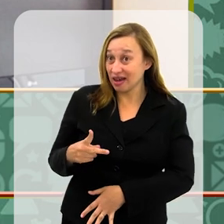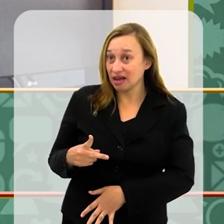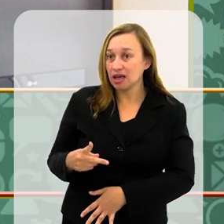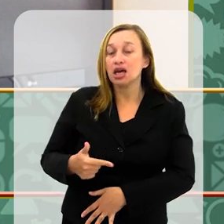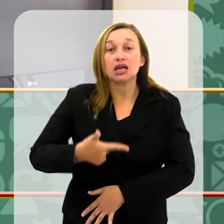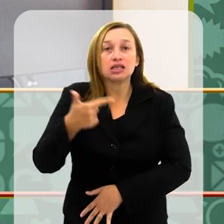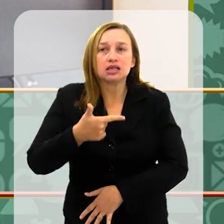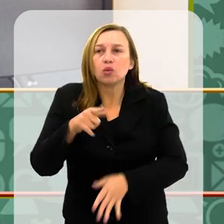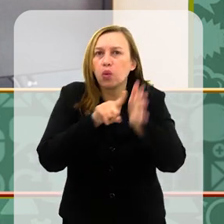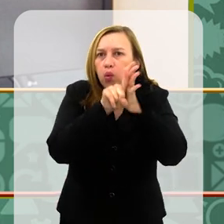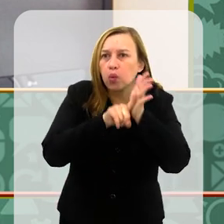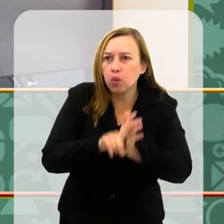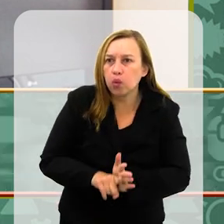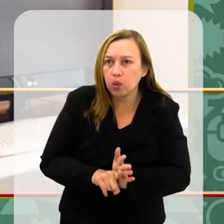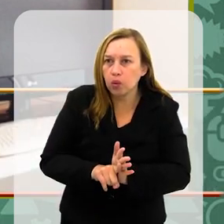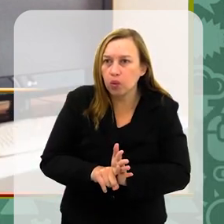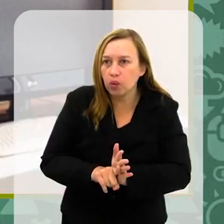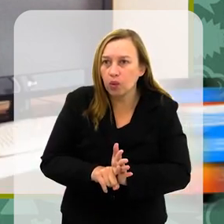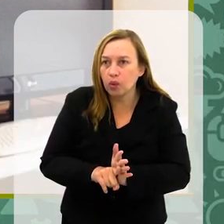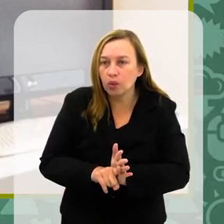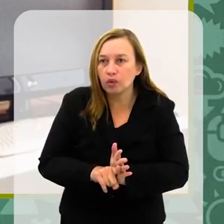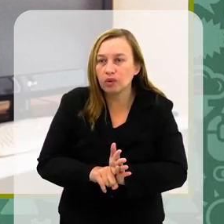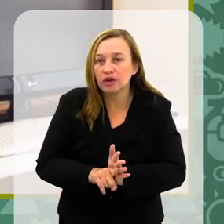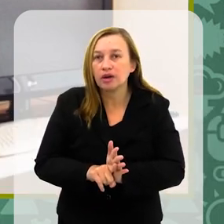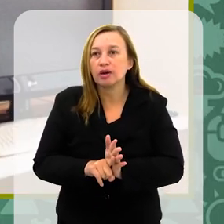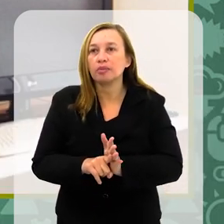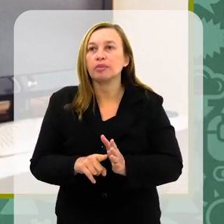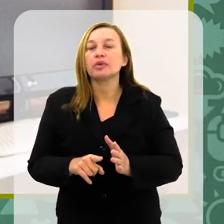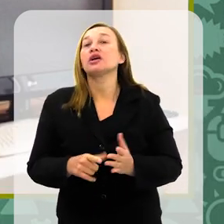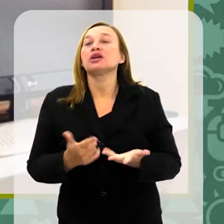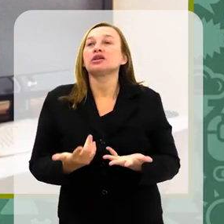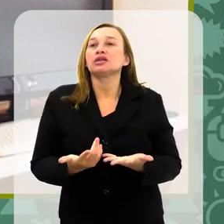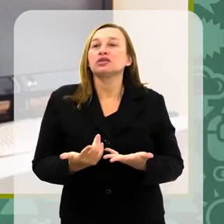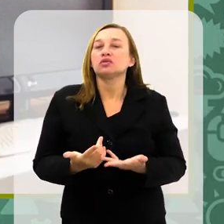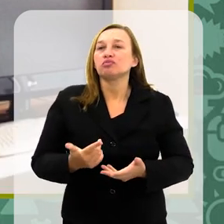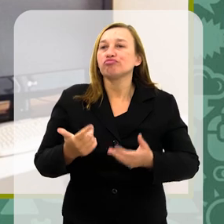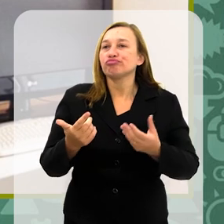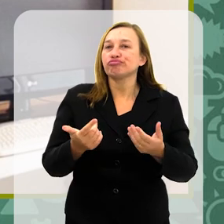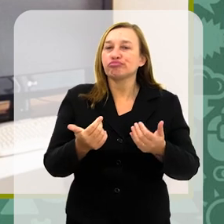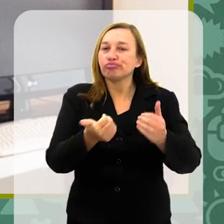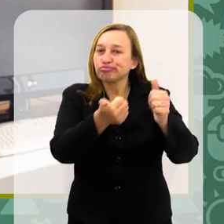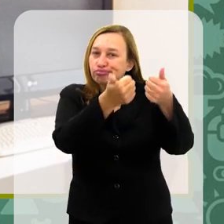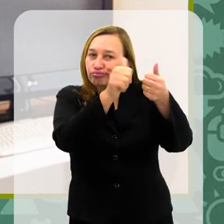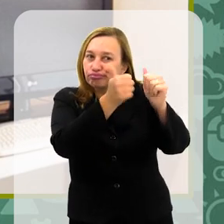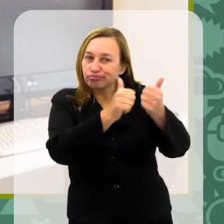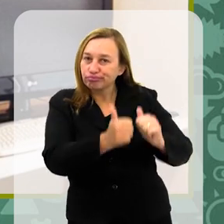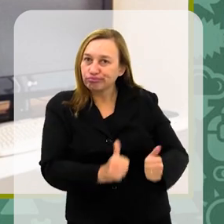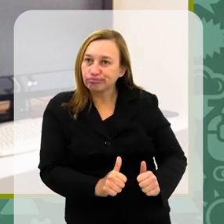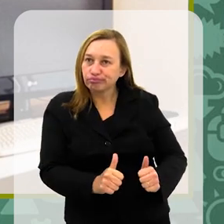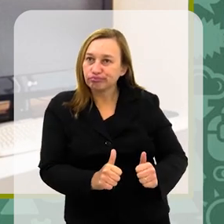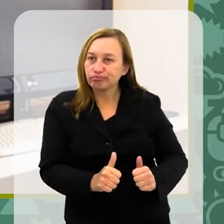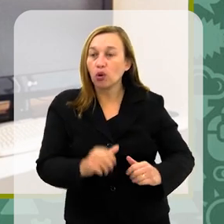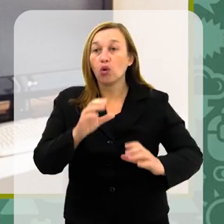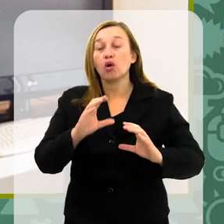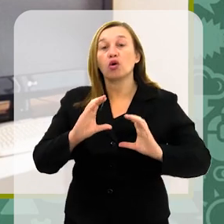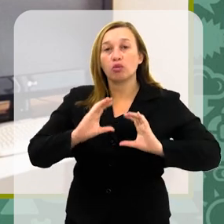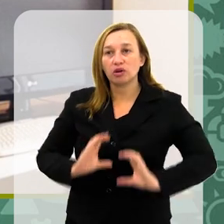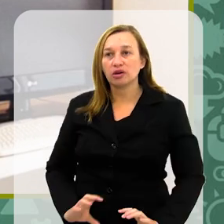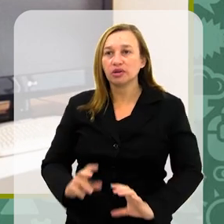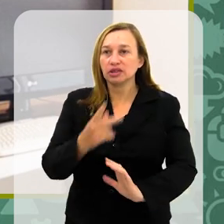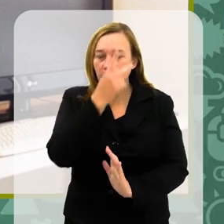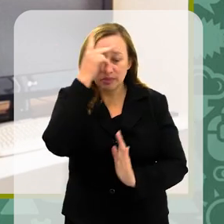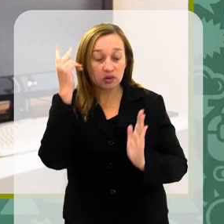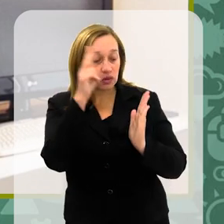Segundo uma pesquisa promovida pela Câmara Brasileira do Livro, que detalha o comportamento de leitores no país, 84